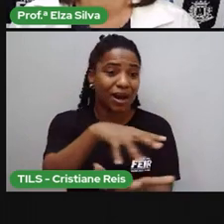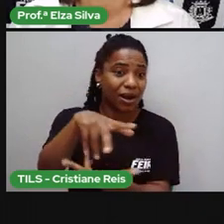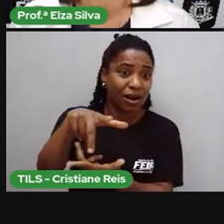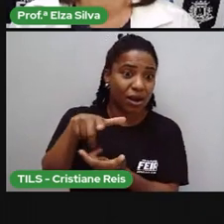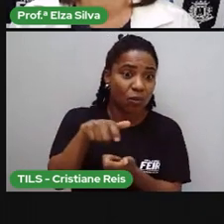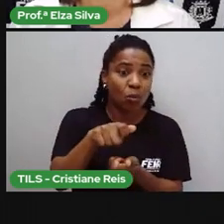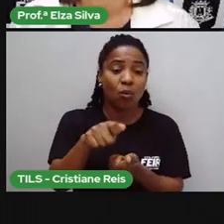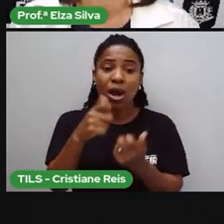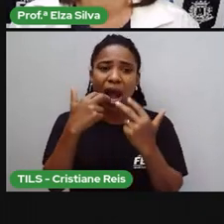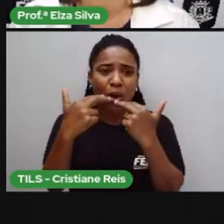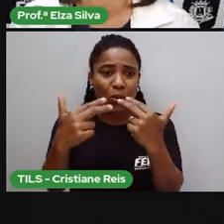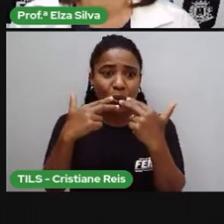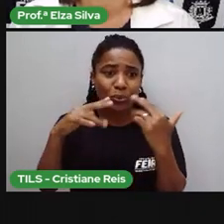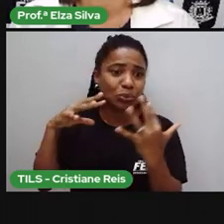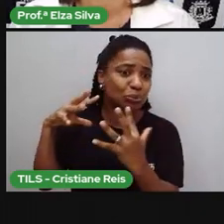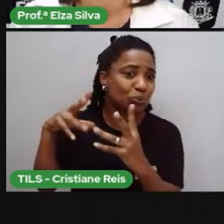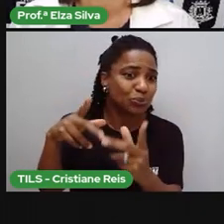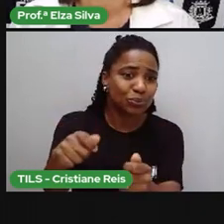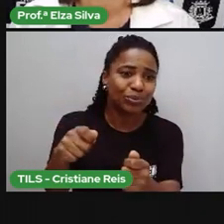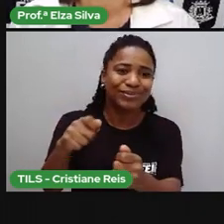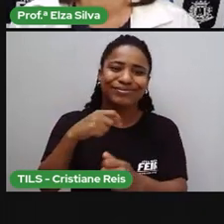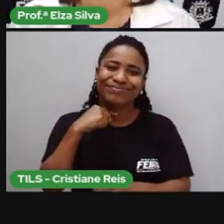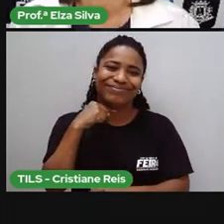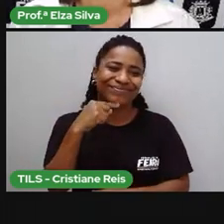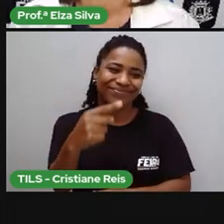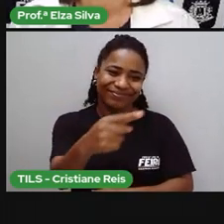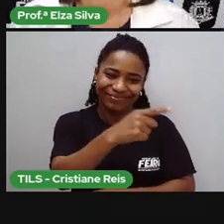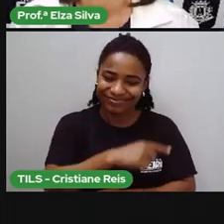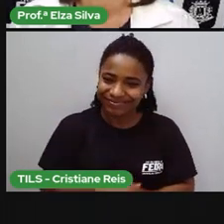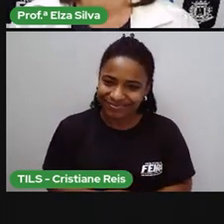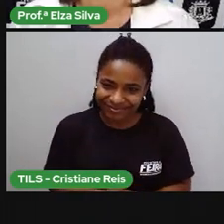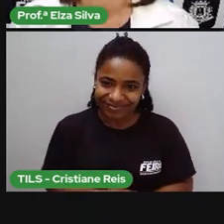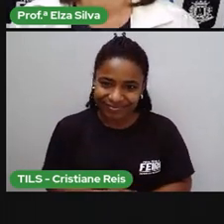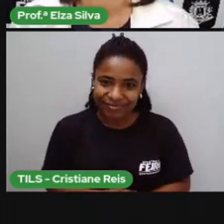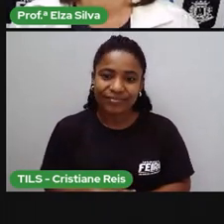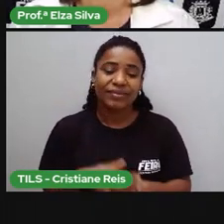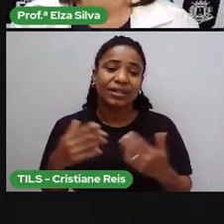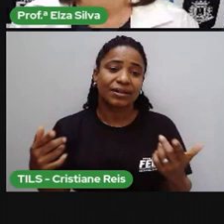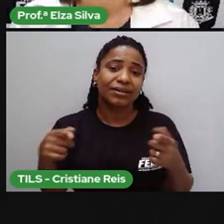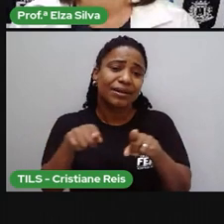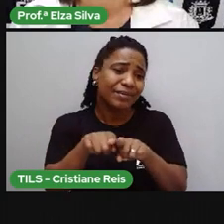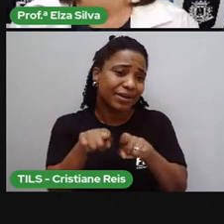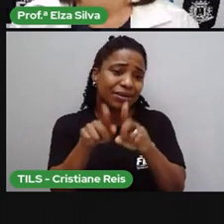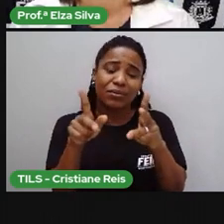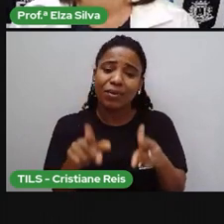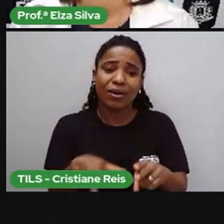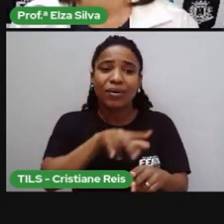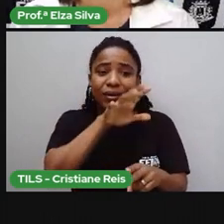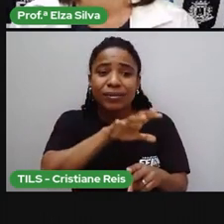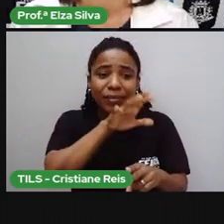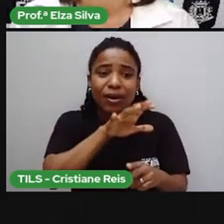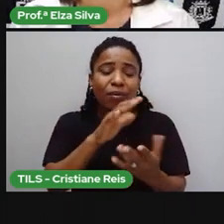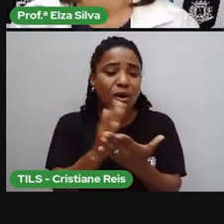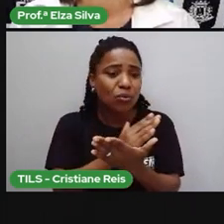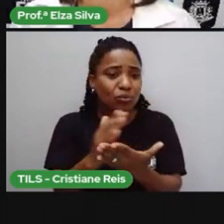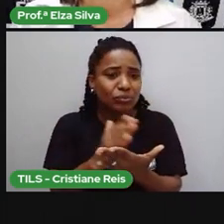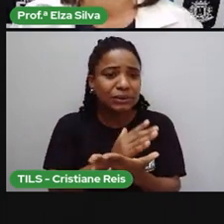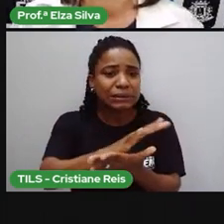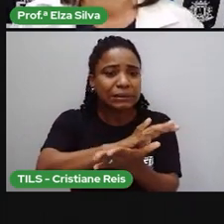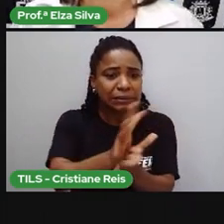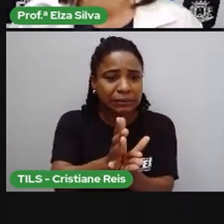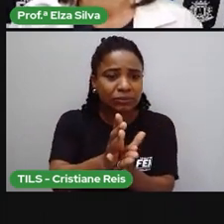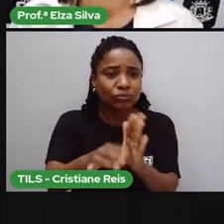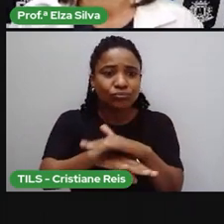O que está acontecendo com as línguas é muito semelhante ao que está acontecendo com os animais e as plantas do nosso planeta. Nós temos uma